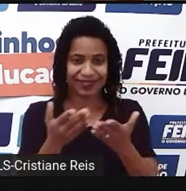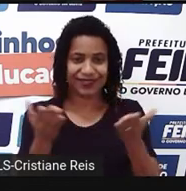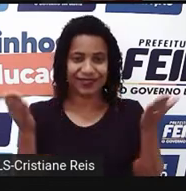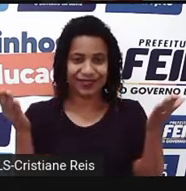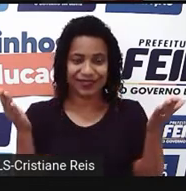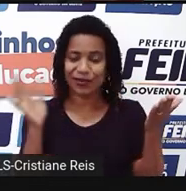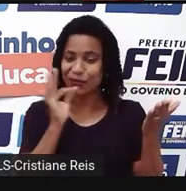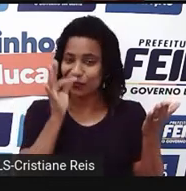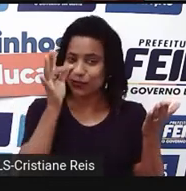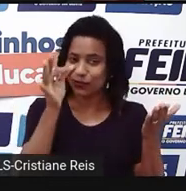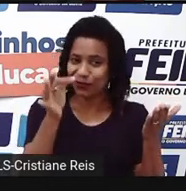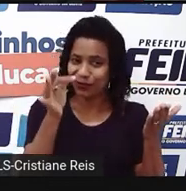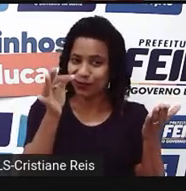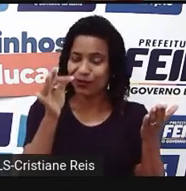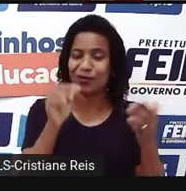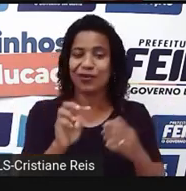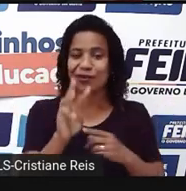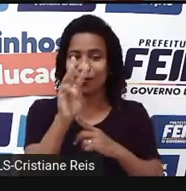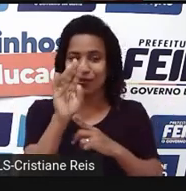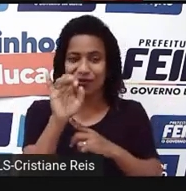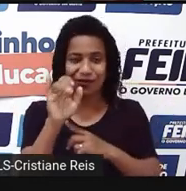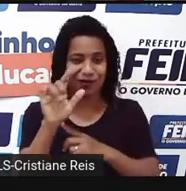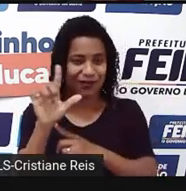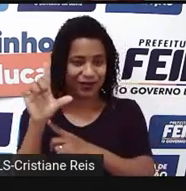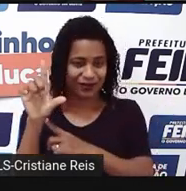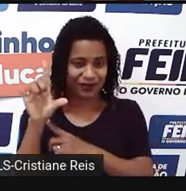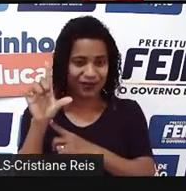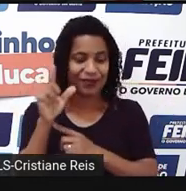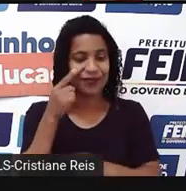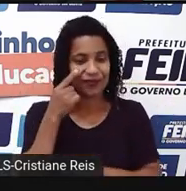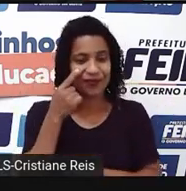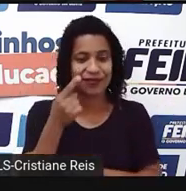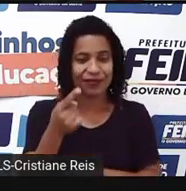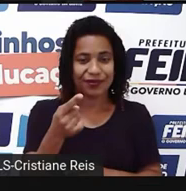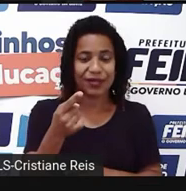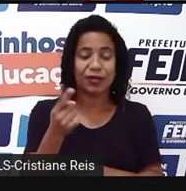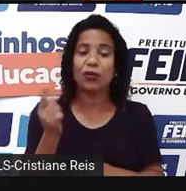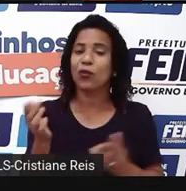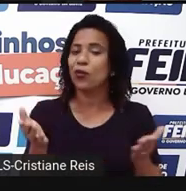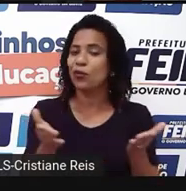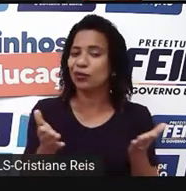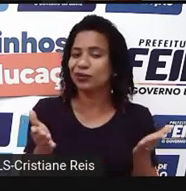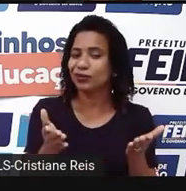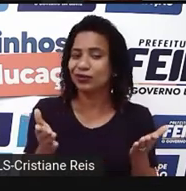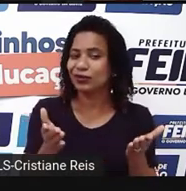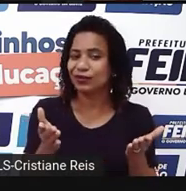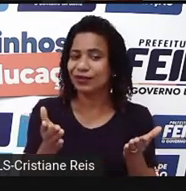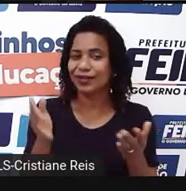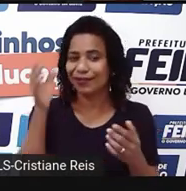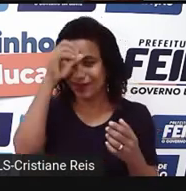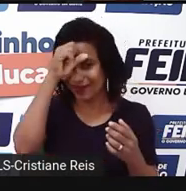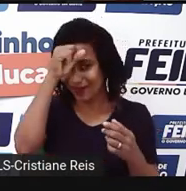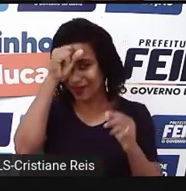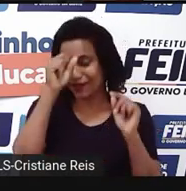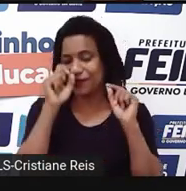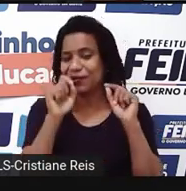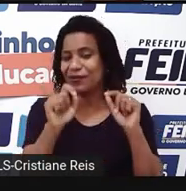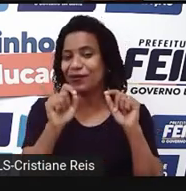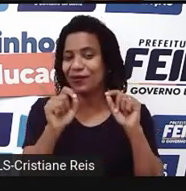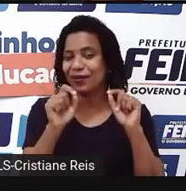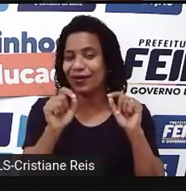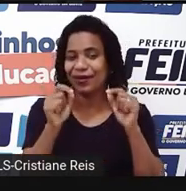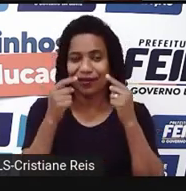futuro com will. Let's start. E qual é o nosso desafio? Drag or drop words to